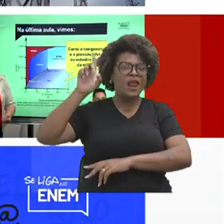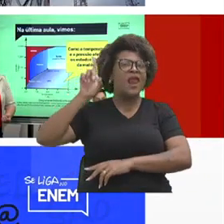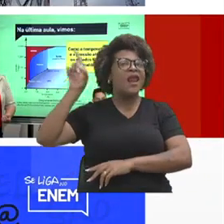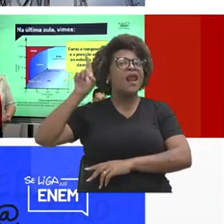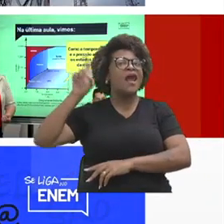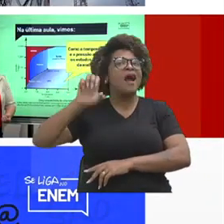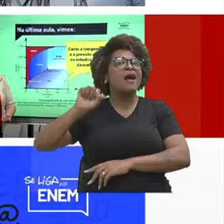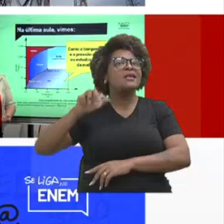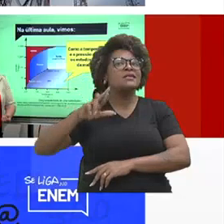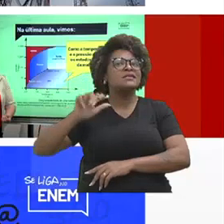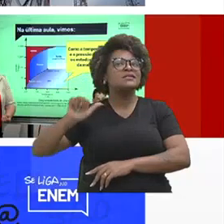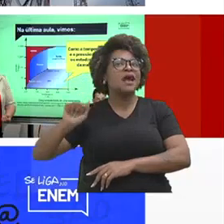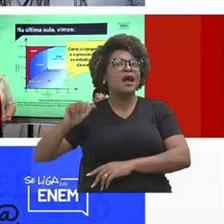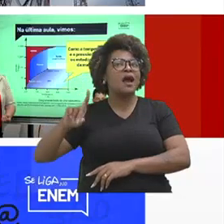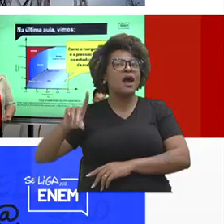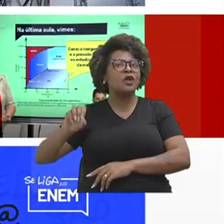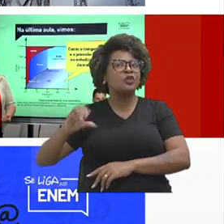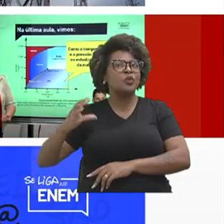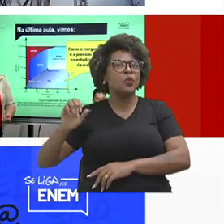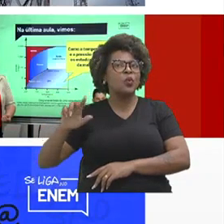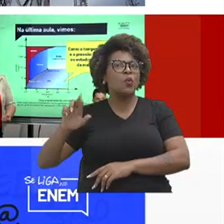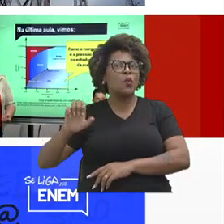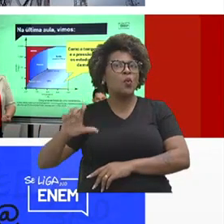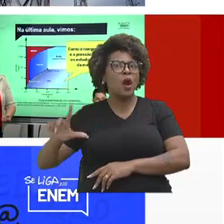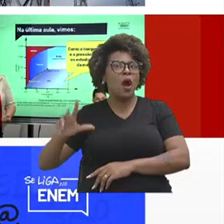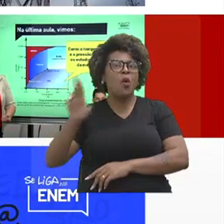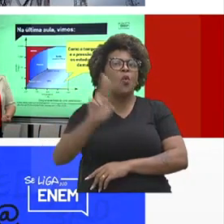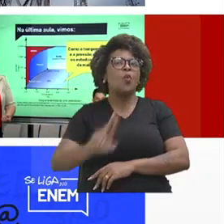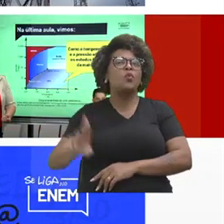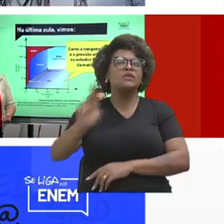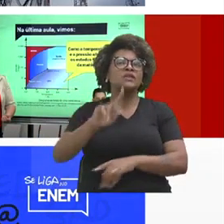A instalação e ativação do novo sistema de transmissão via satélite.